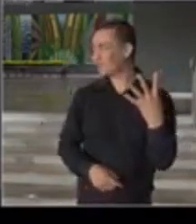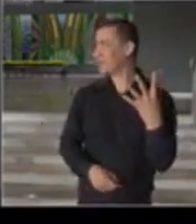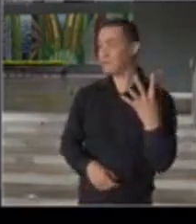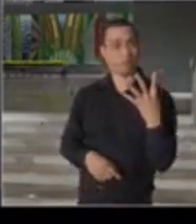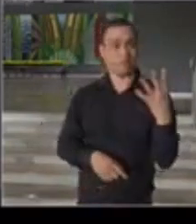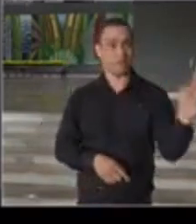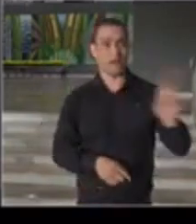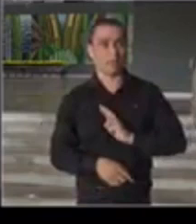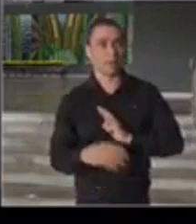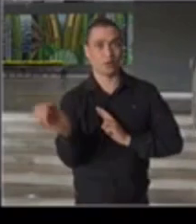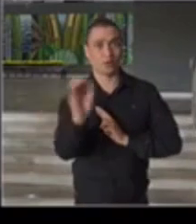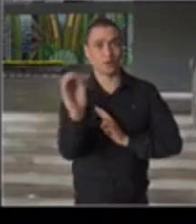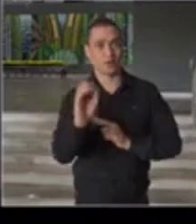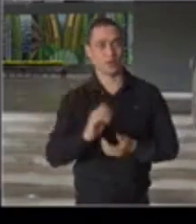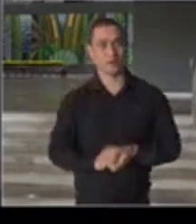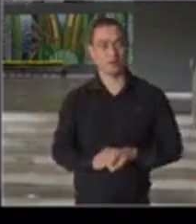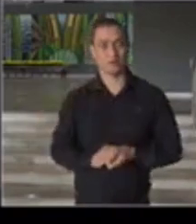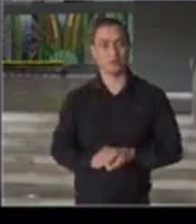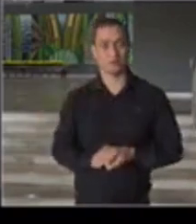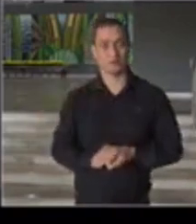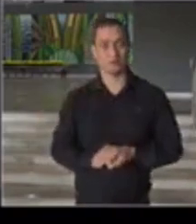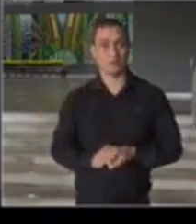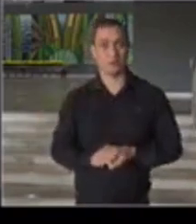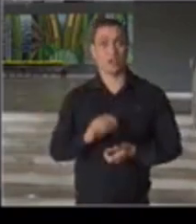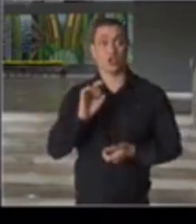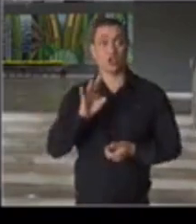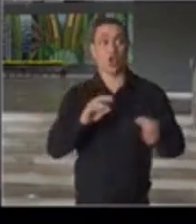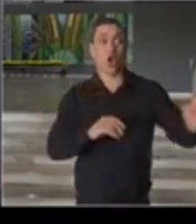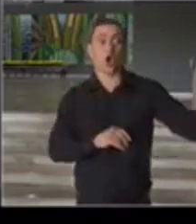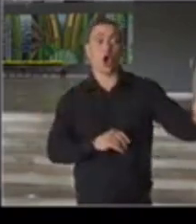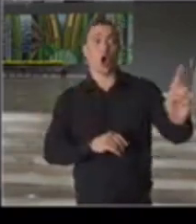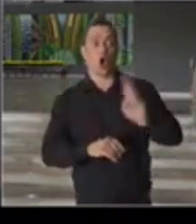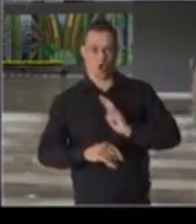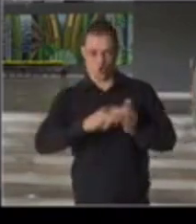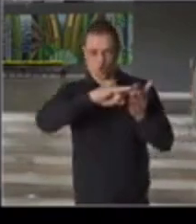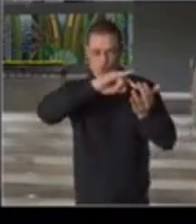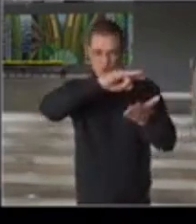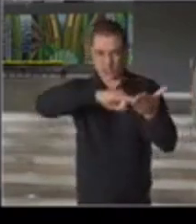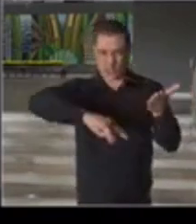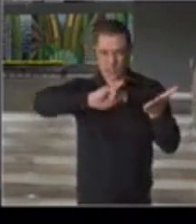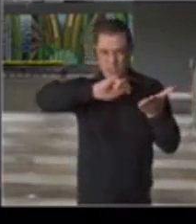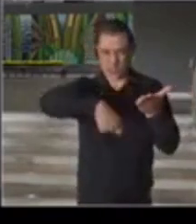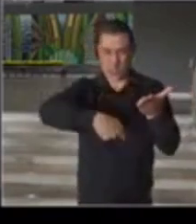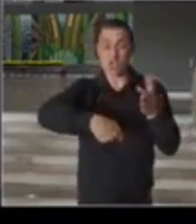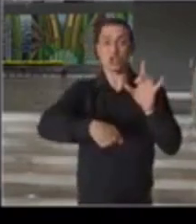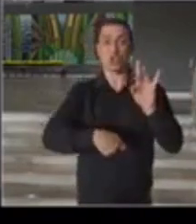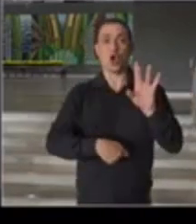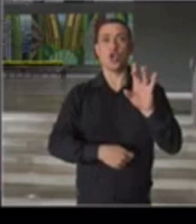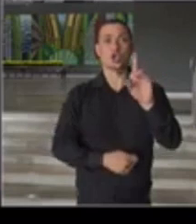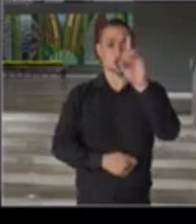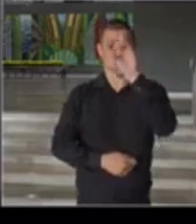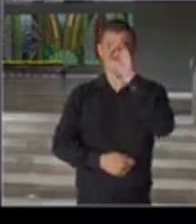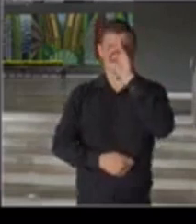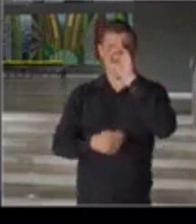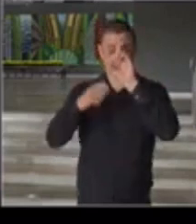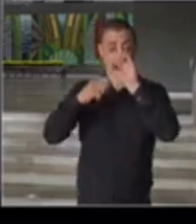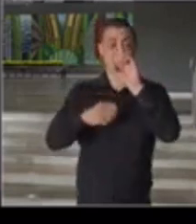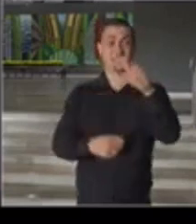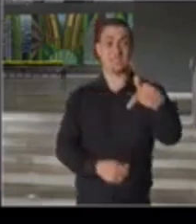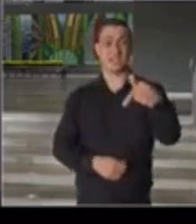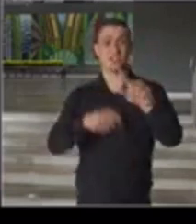resposta. A resposta saiu com a assinatura do contrato no dia 7 de janeiro.